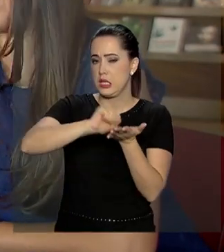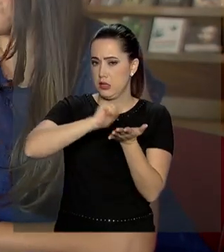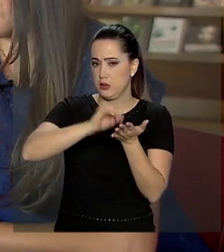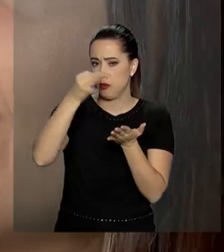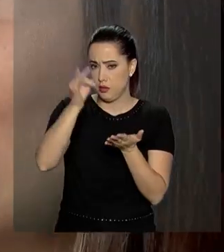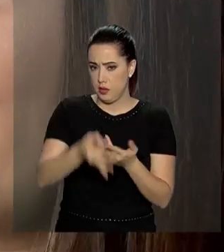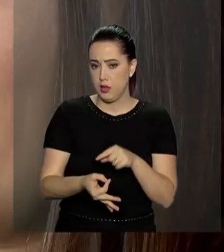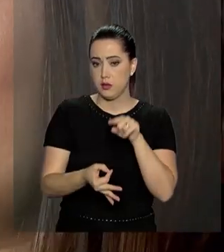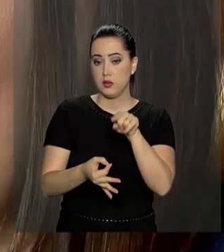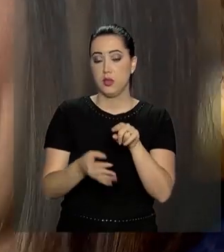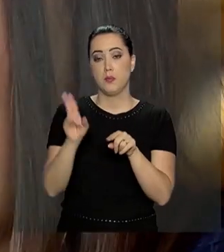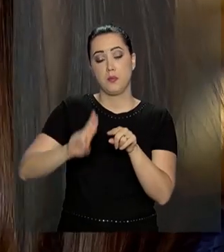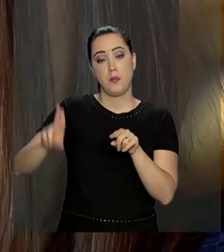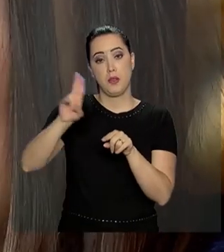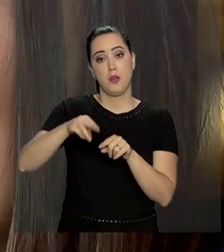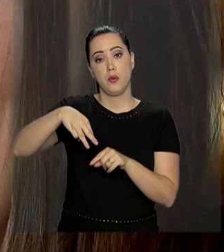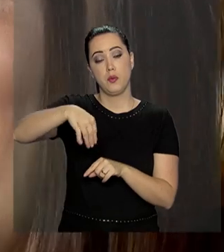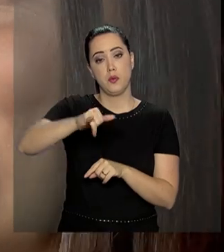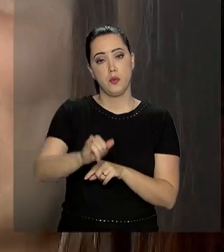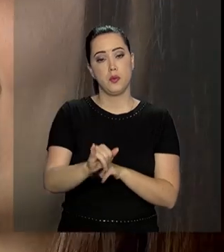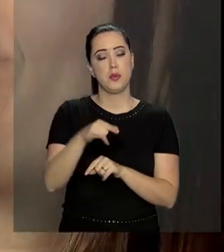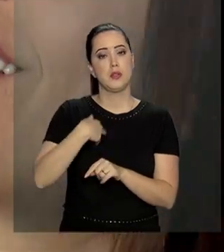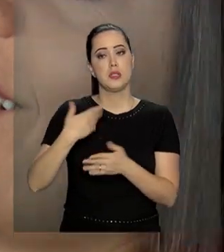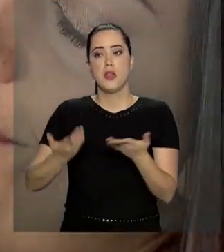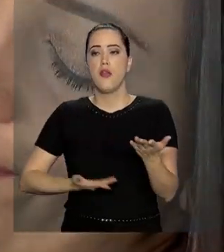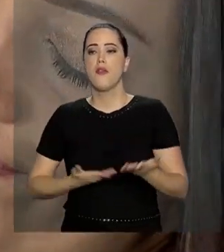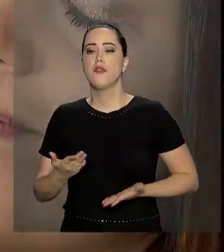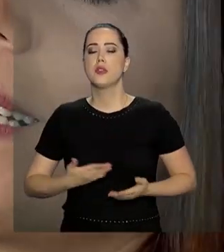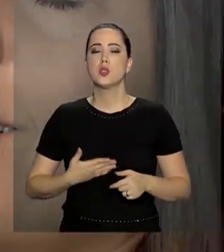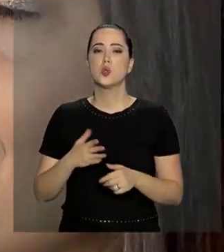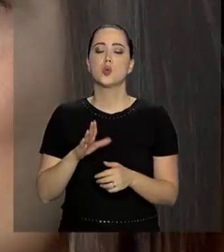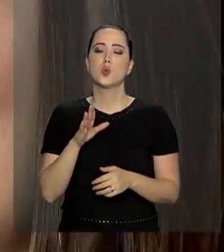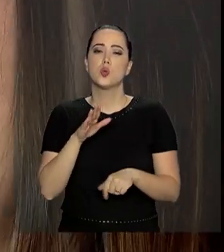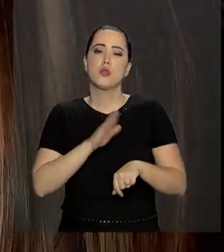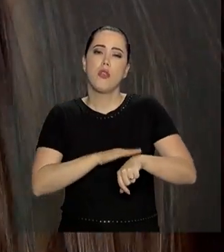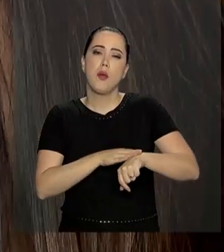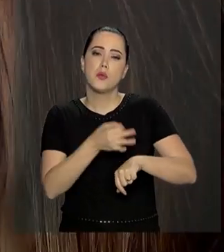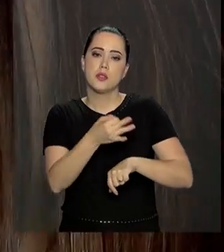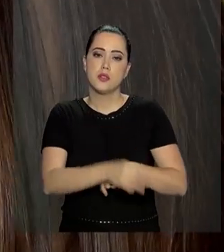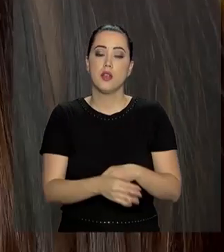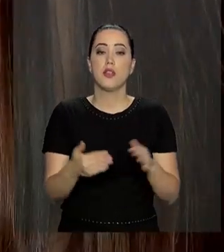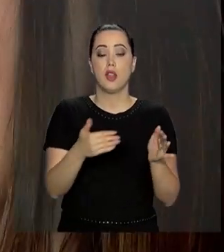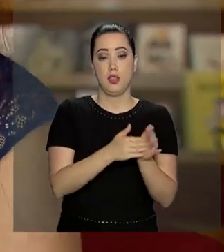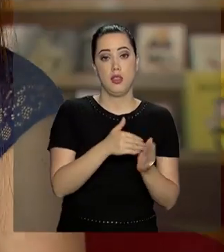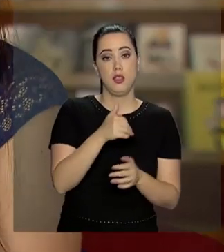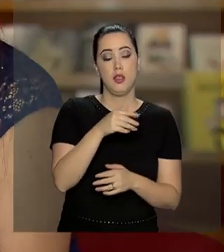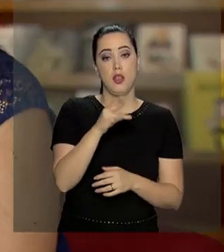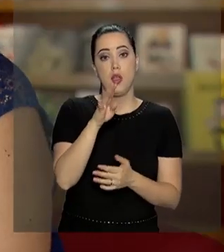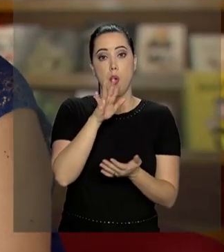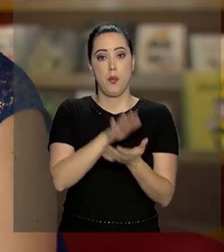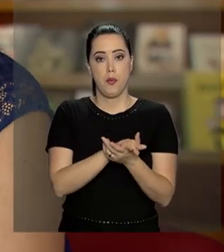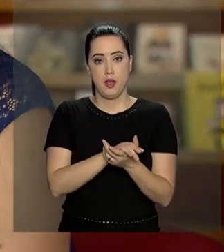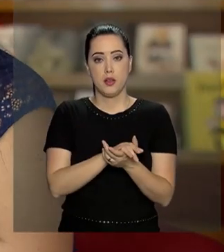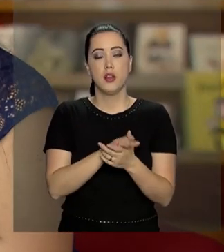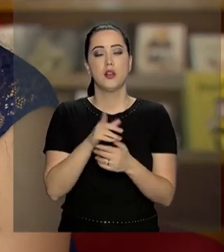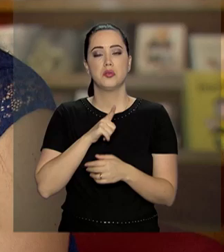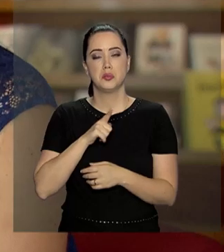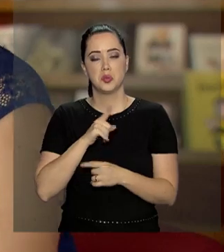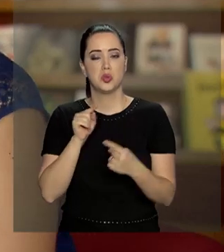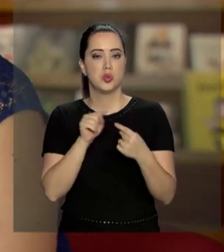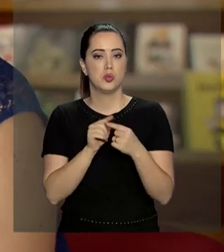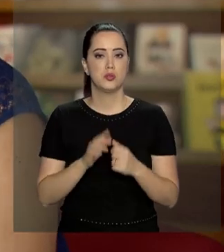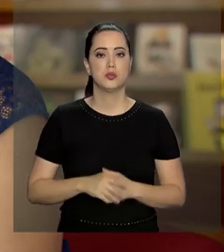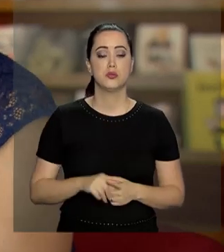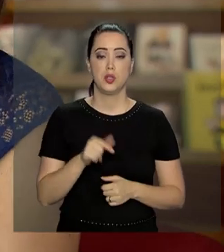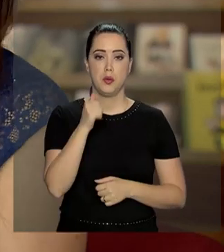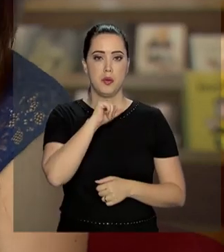assinada, ela usa o MEI quando faz serviços temporários. Até o marido se beneficia. Ele é palestrante. E aí, como é